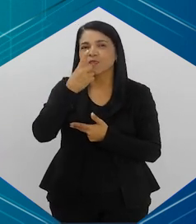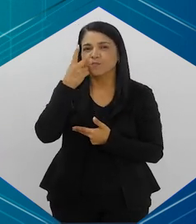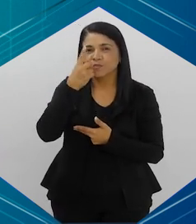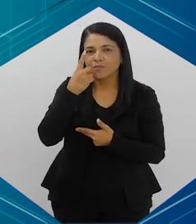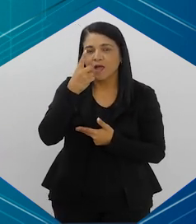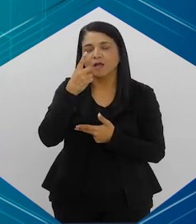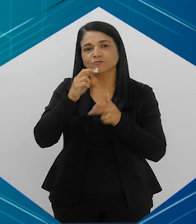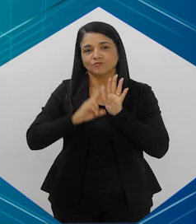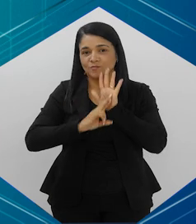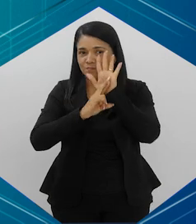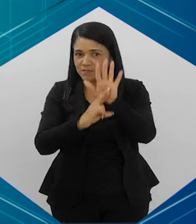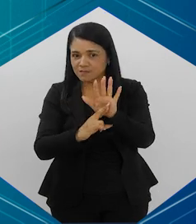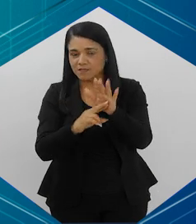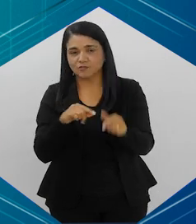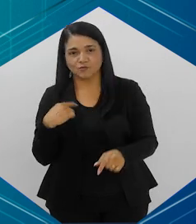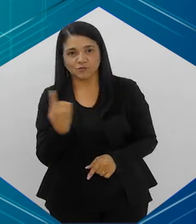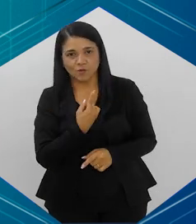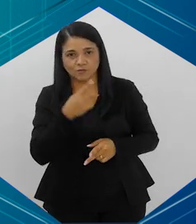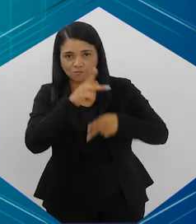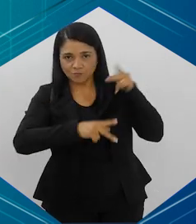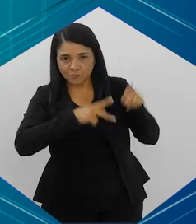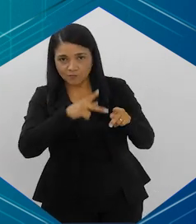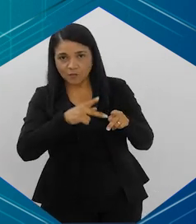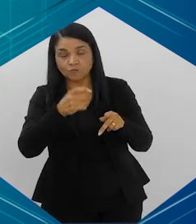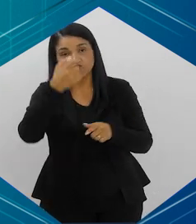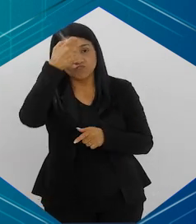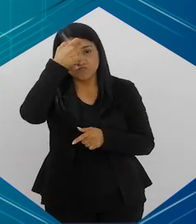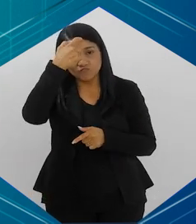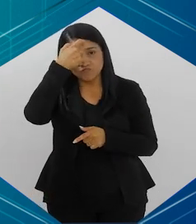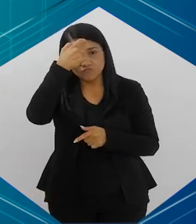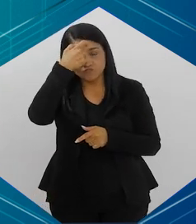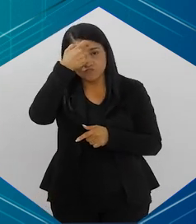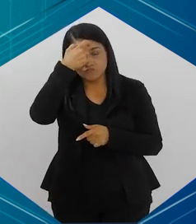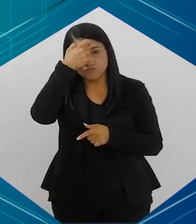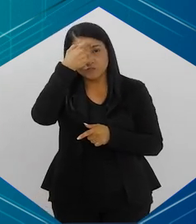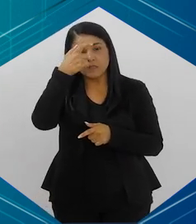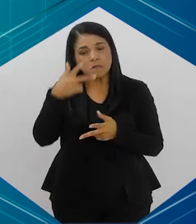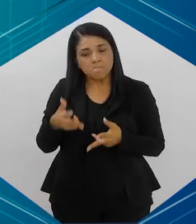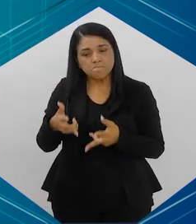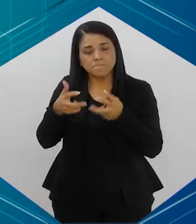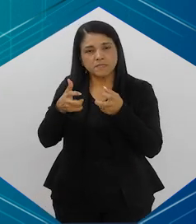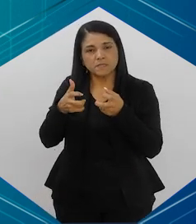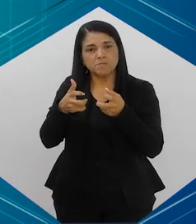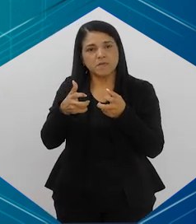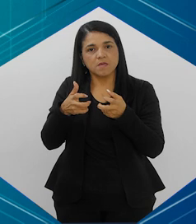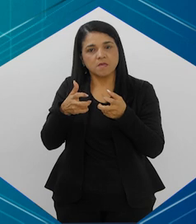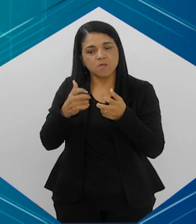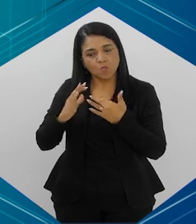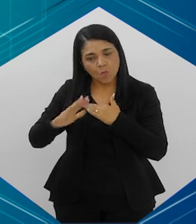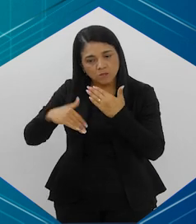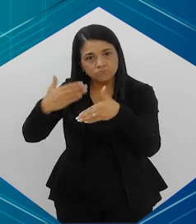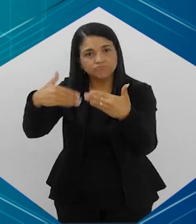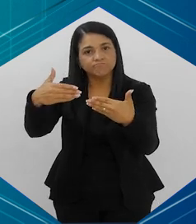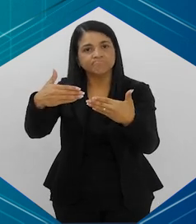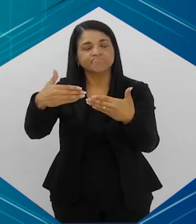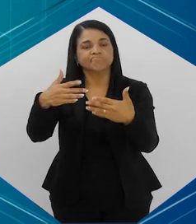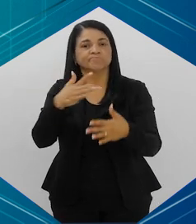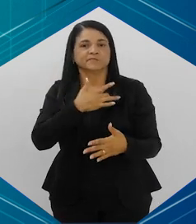os nossos deputados, os nossos representantes, tenham o juízo e o bom senso de perceber o quanto nós